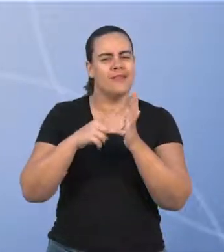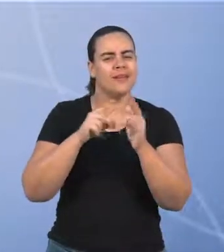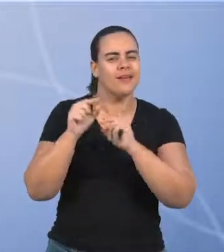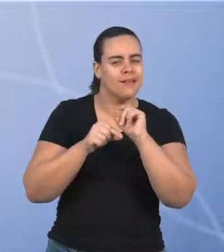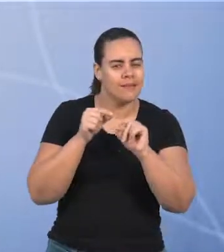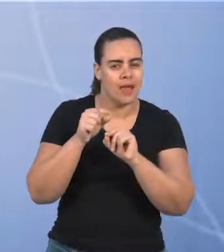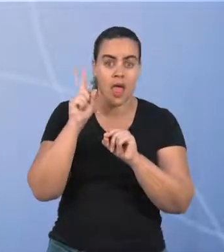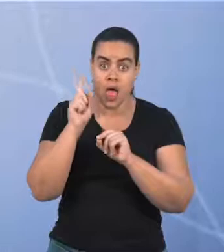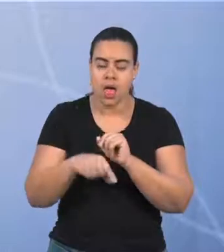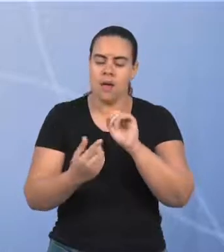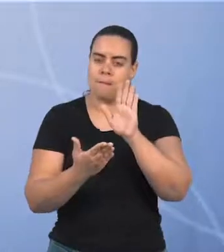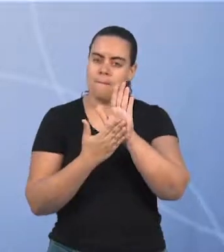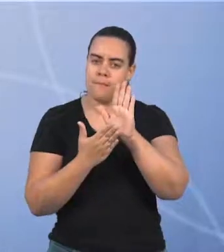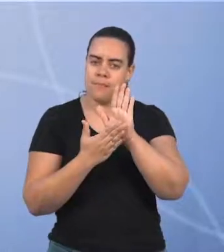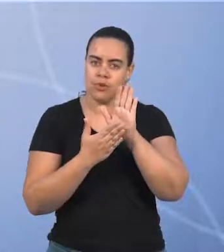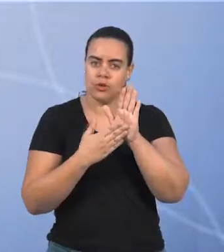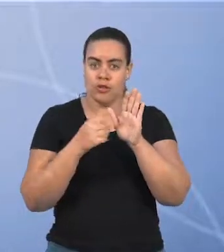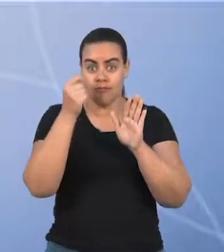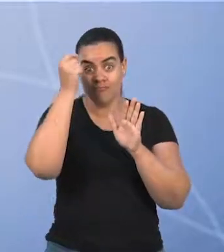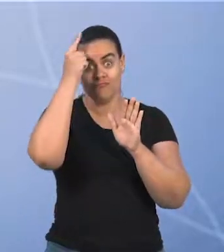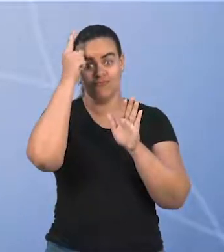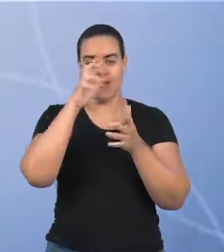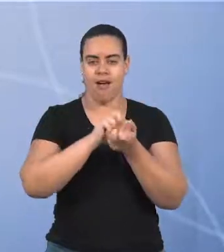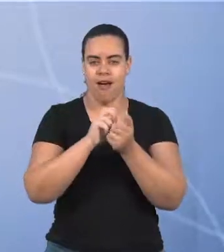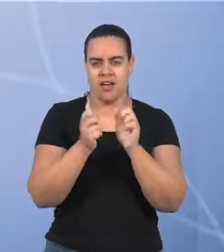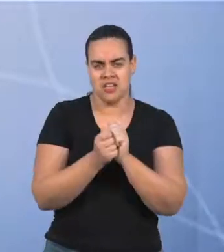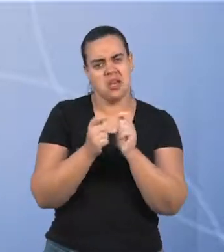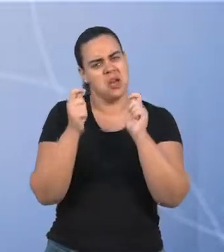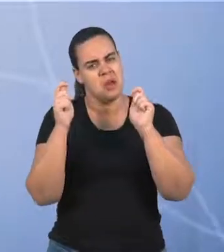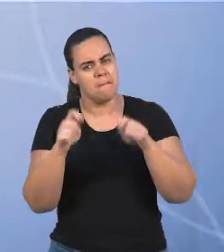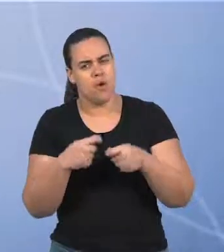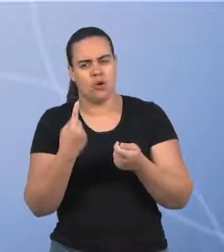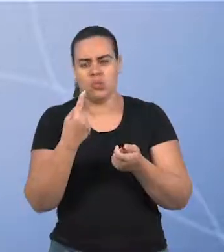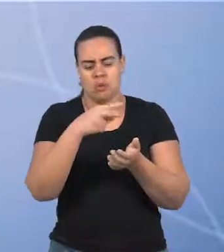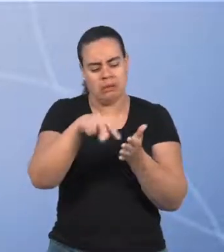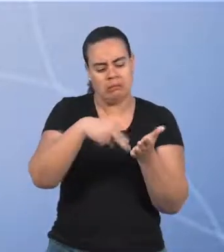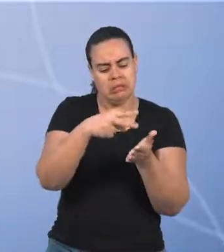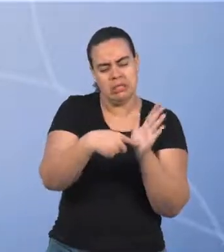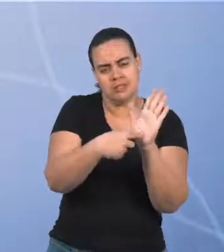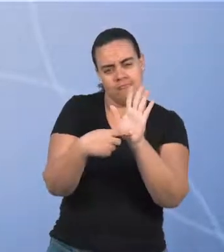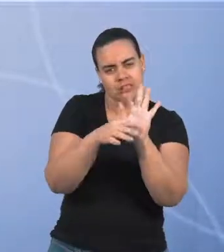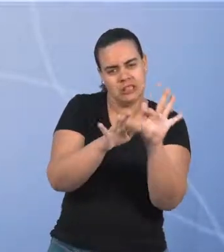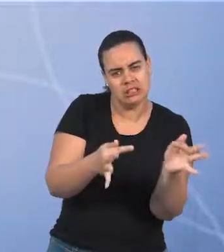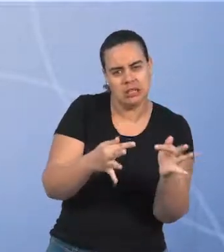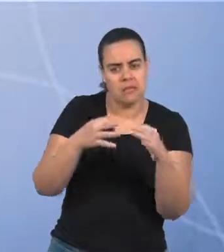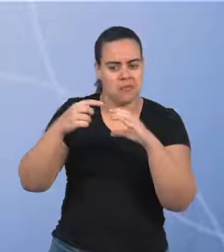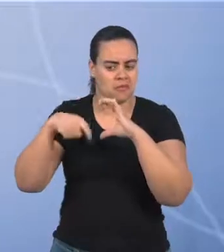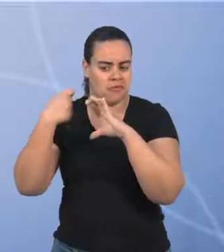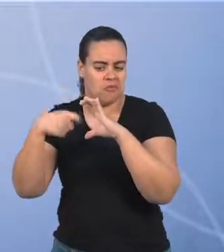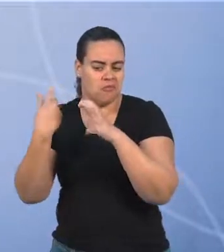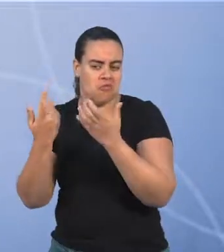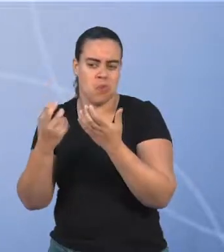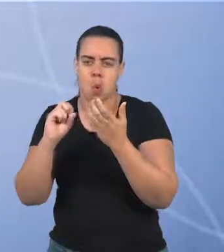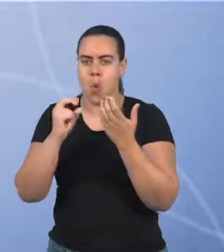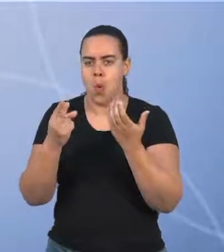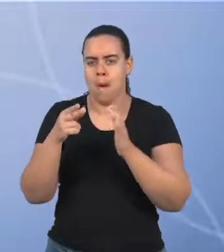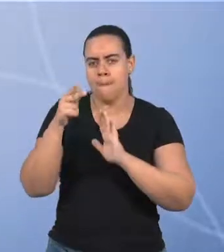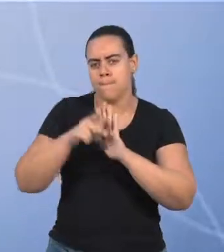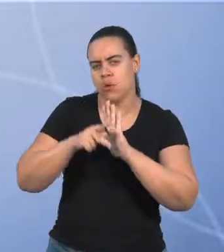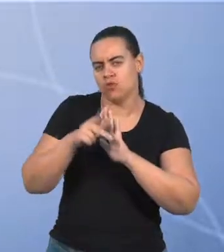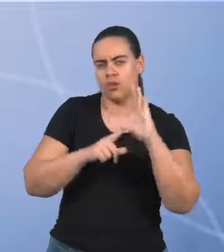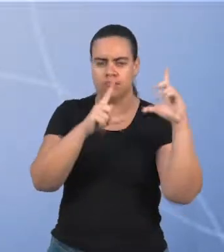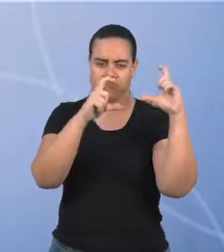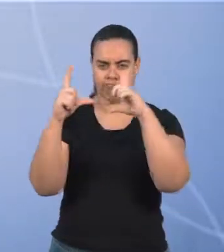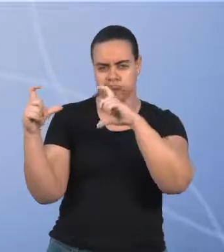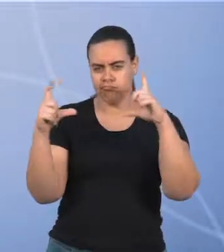Uma proposta de criação artística. Pode ser a respeito de uma pequena coreografia, uma videodança, um projeto fotográfico. Eu estou aberta a